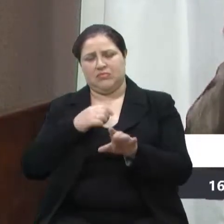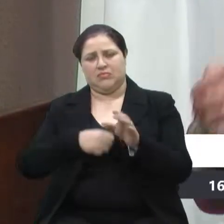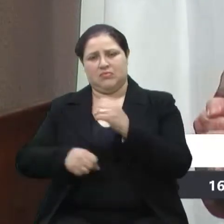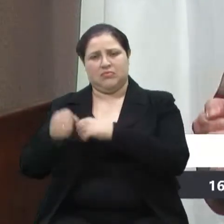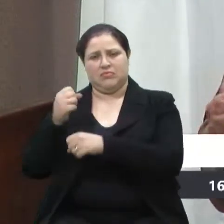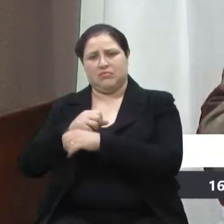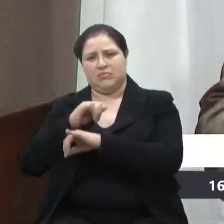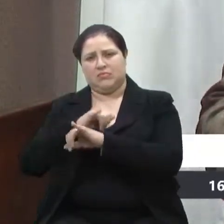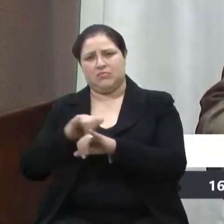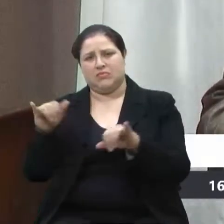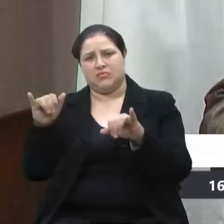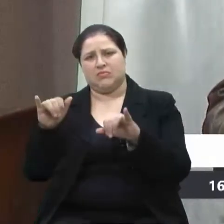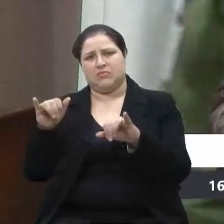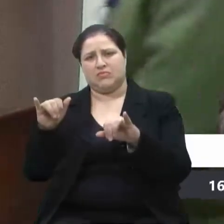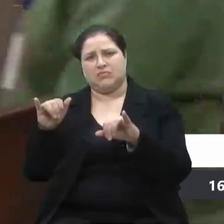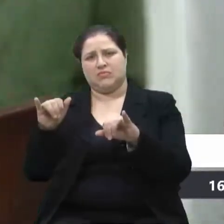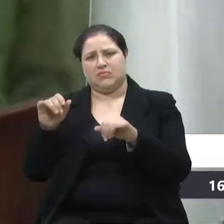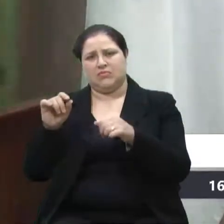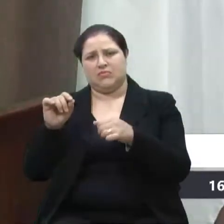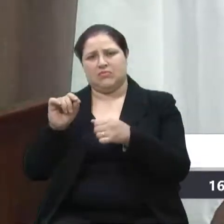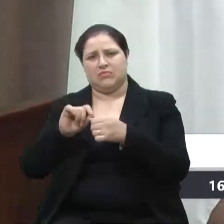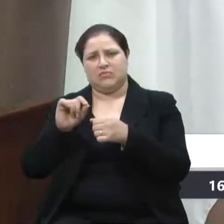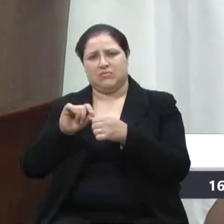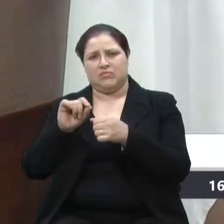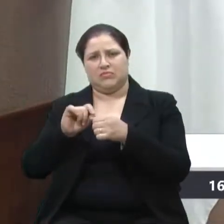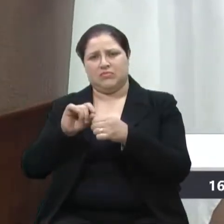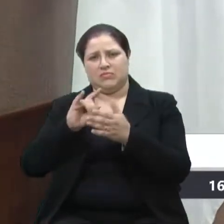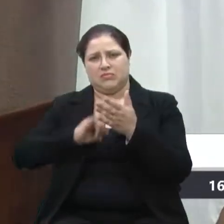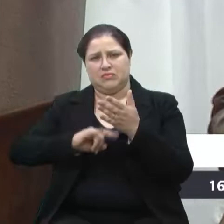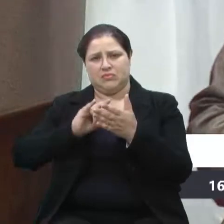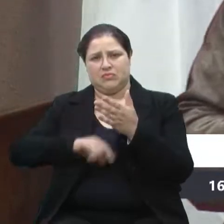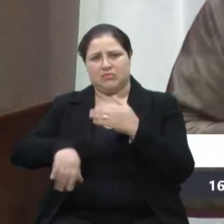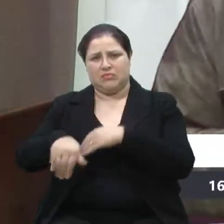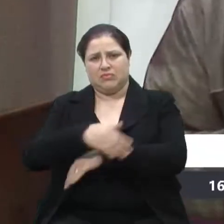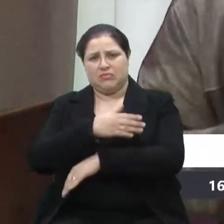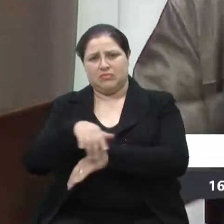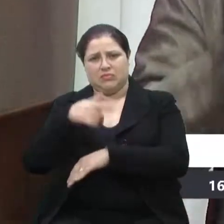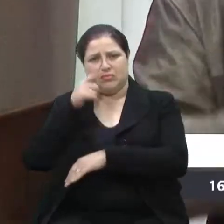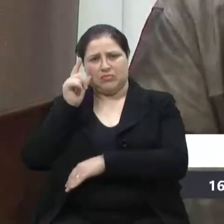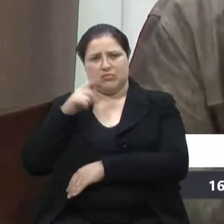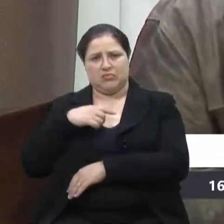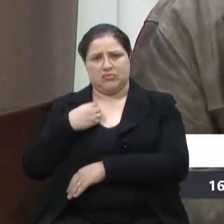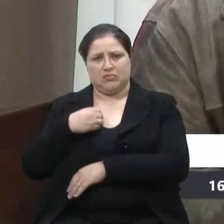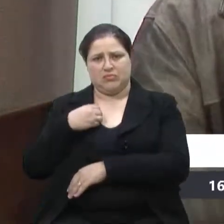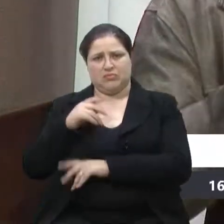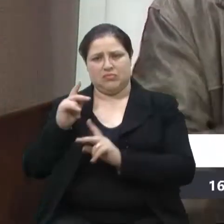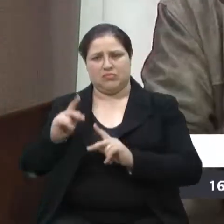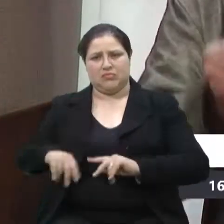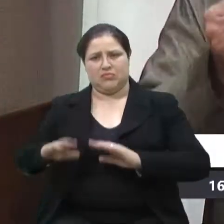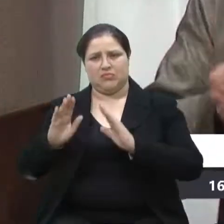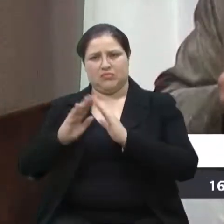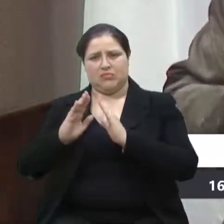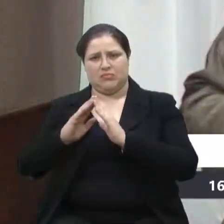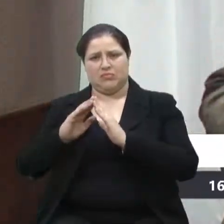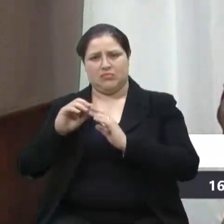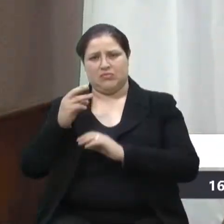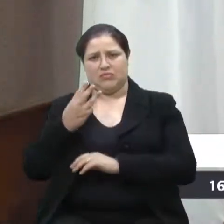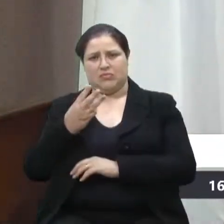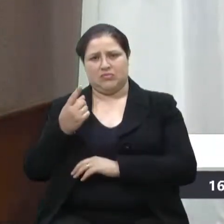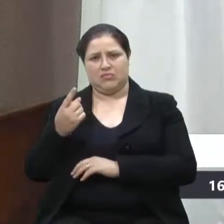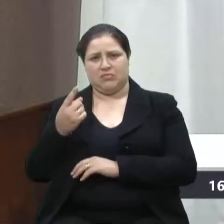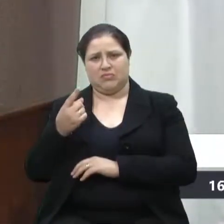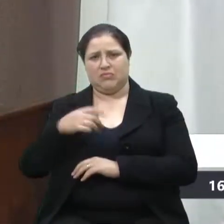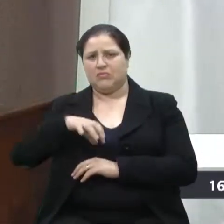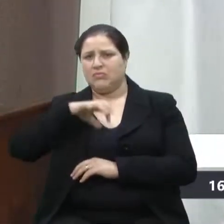pavimentações de ruas, enfim. Ontem nós tivemos a presença de moradores de 31 áreas